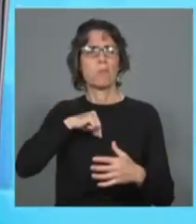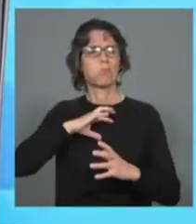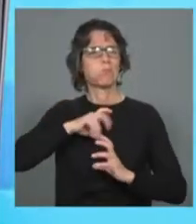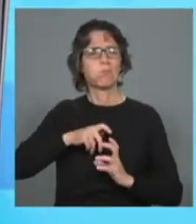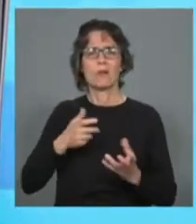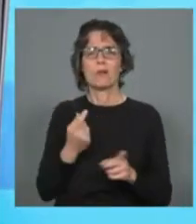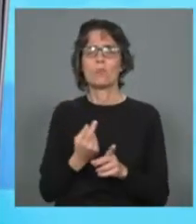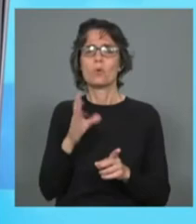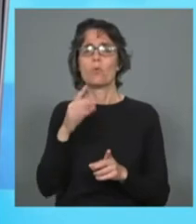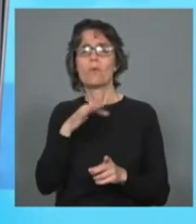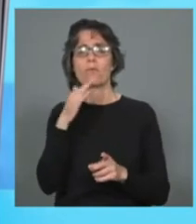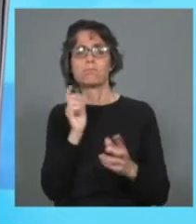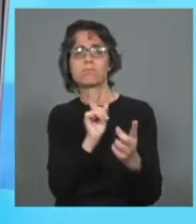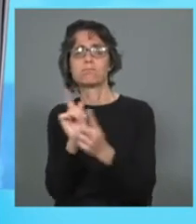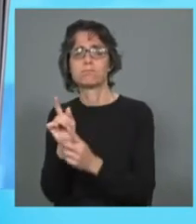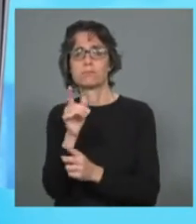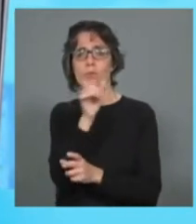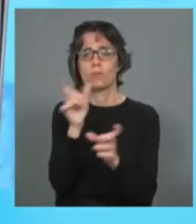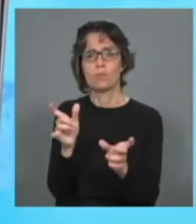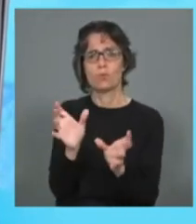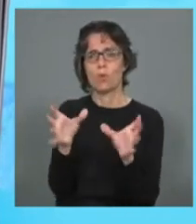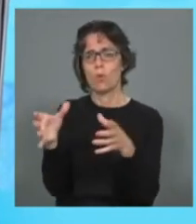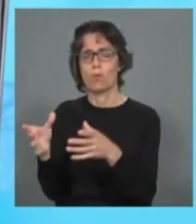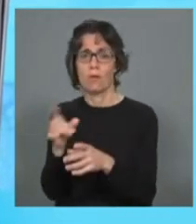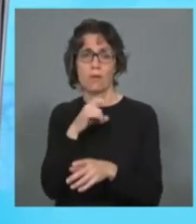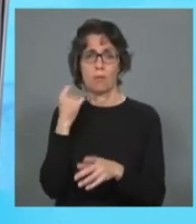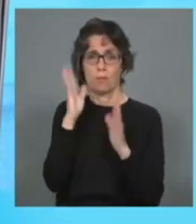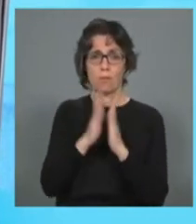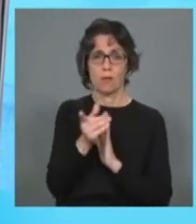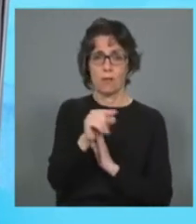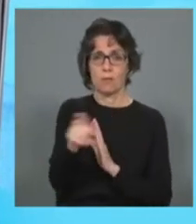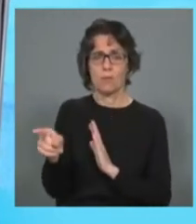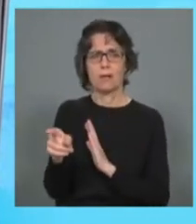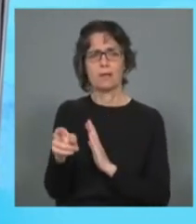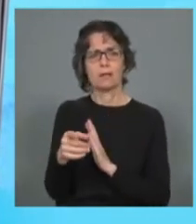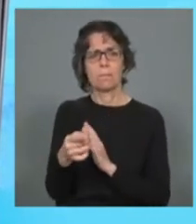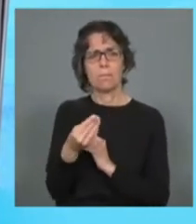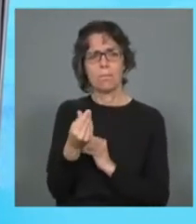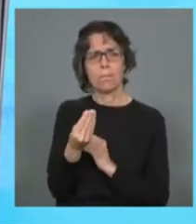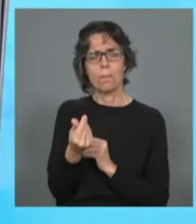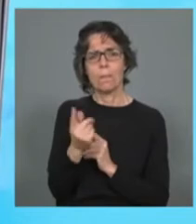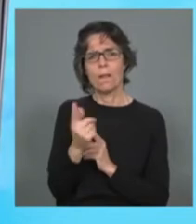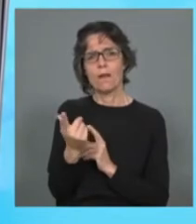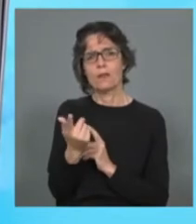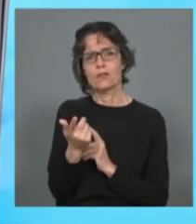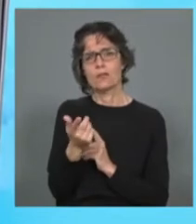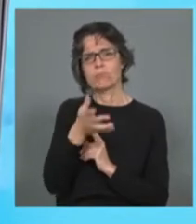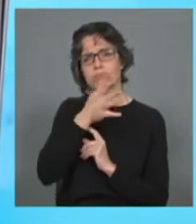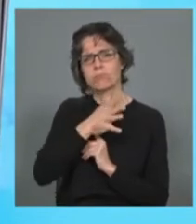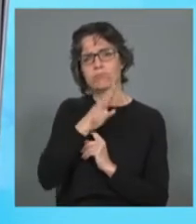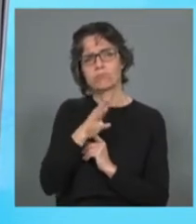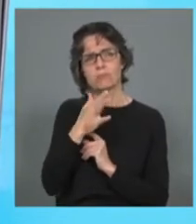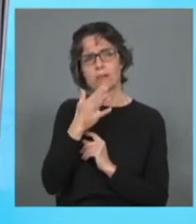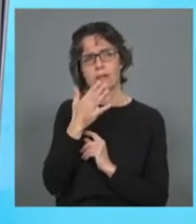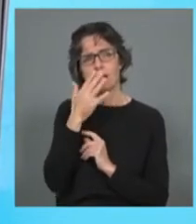falar com as pessoas, com famílias, com congregações, desde padres, irmãs, portanto o sentimento, o que eu senti é de facto pessoas que estavam à